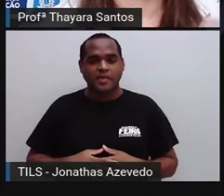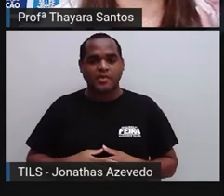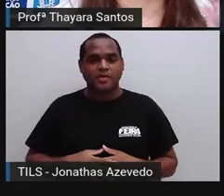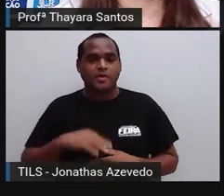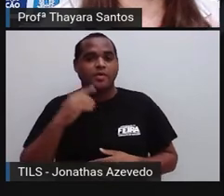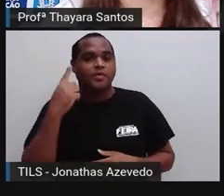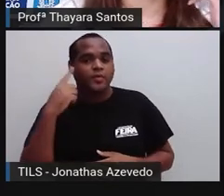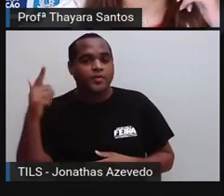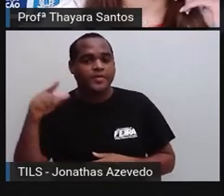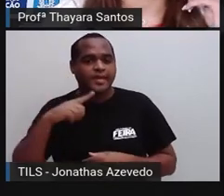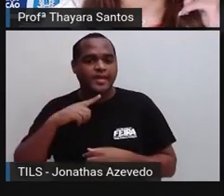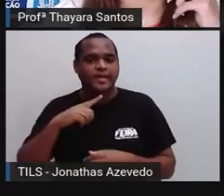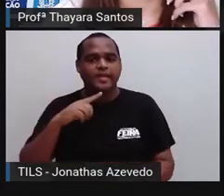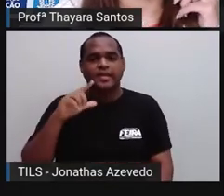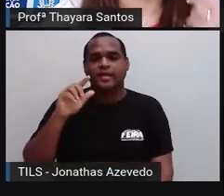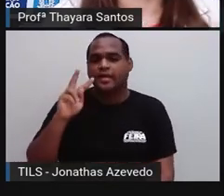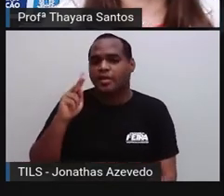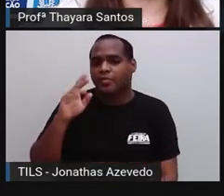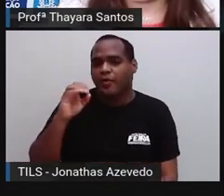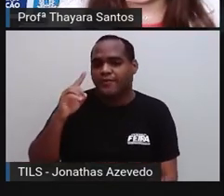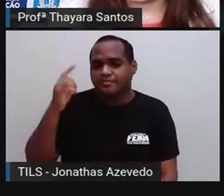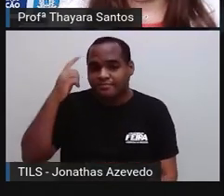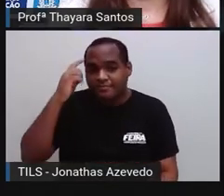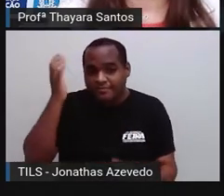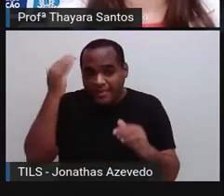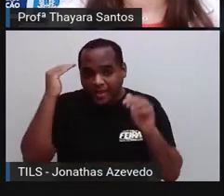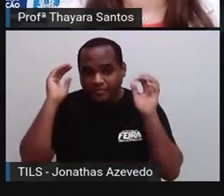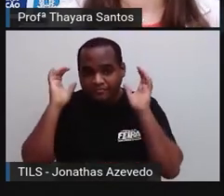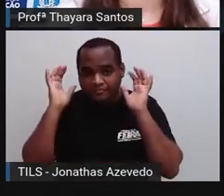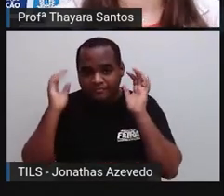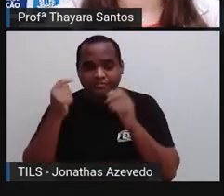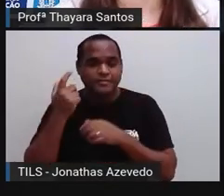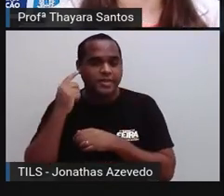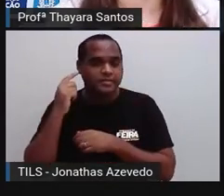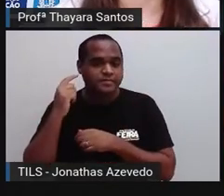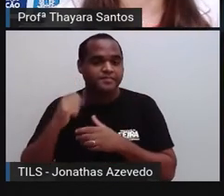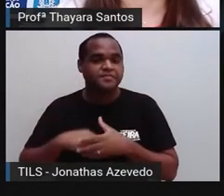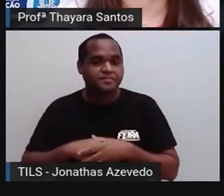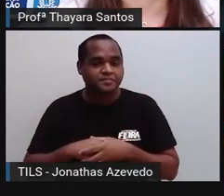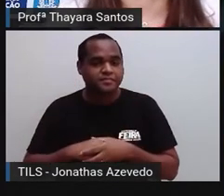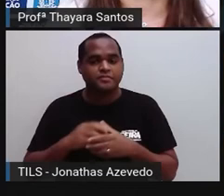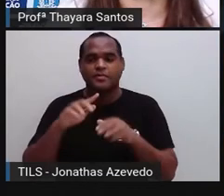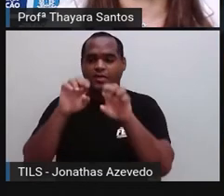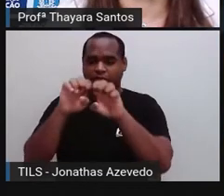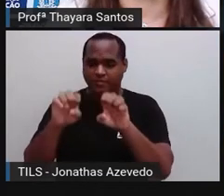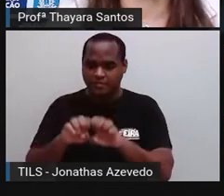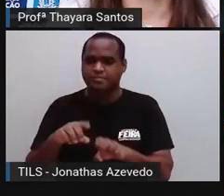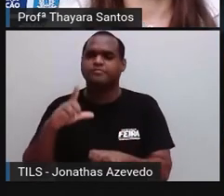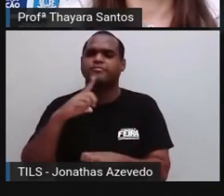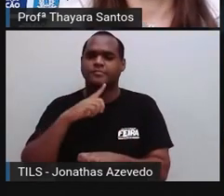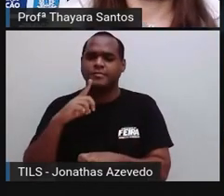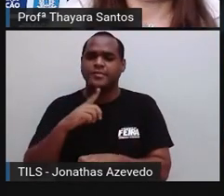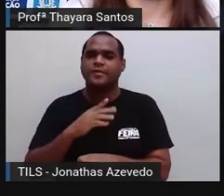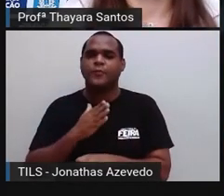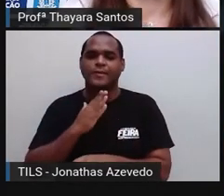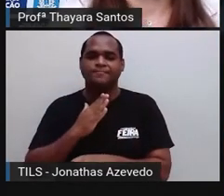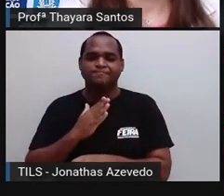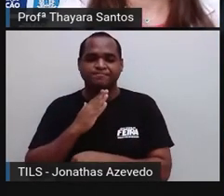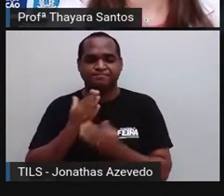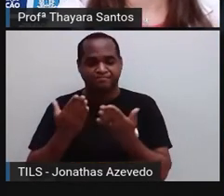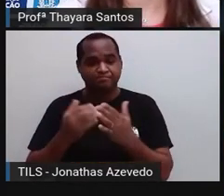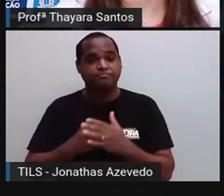A hipófise, que está lá no nosso encéfalo. Todas essas são estruturas que compõem esse sistema.